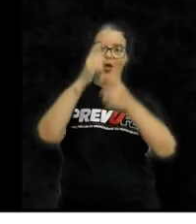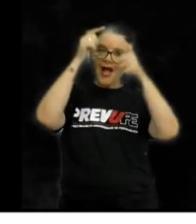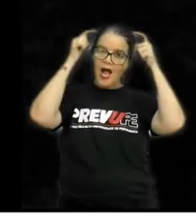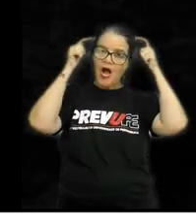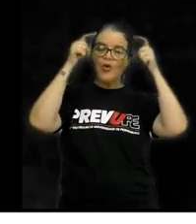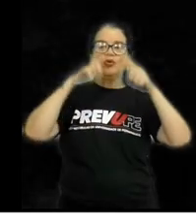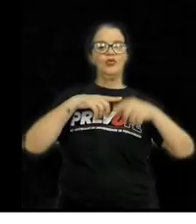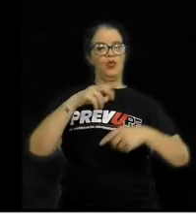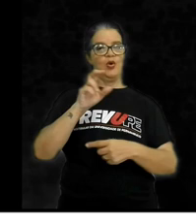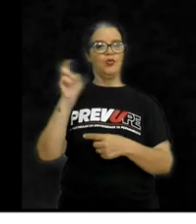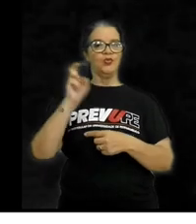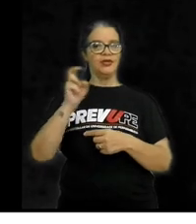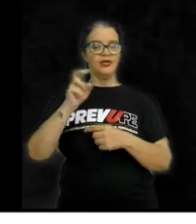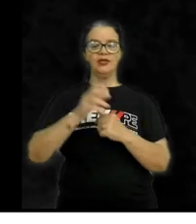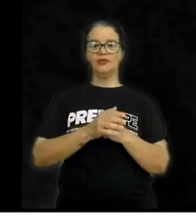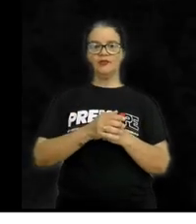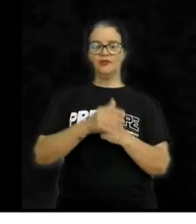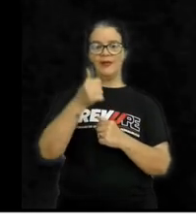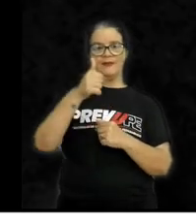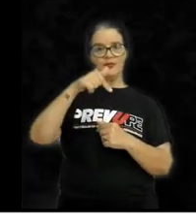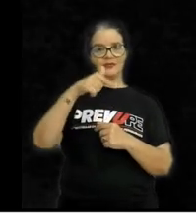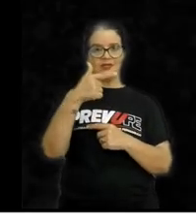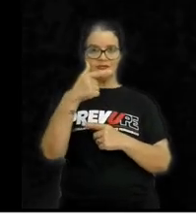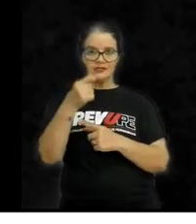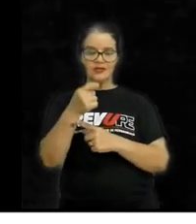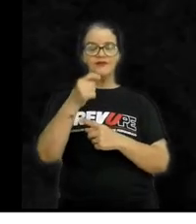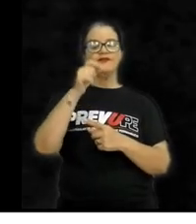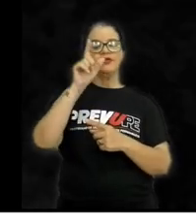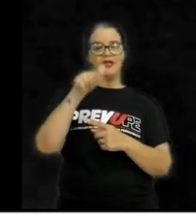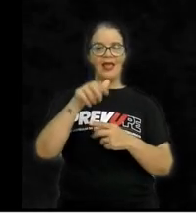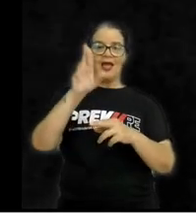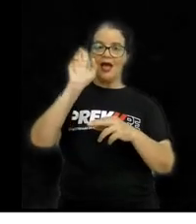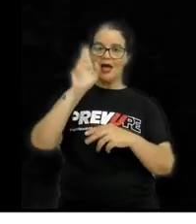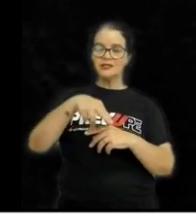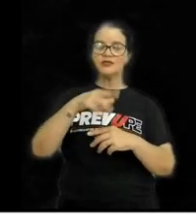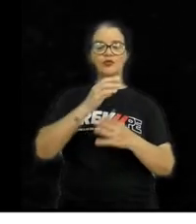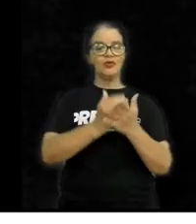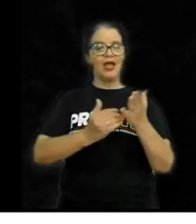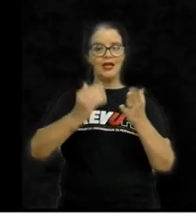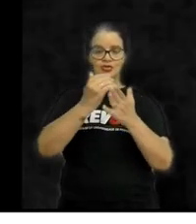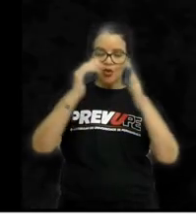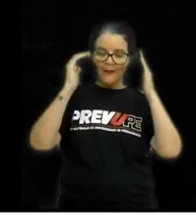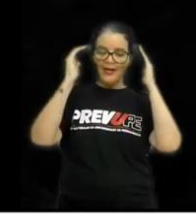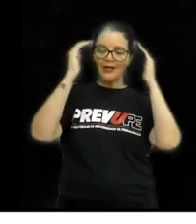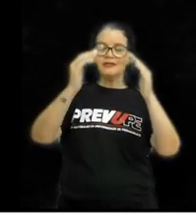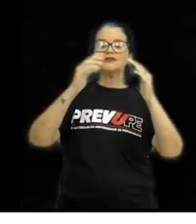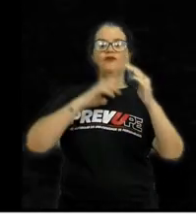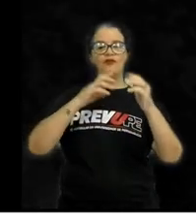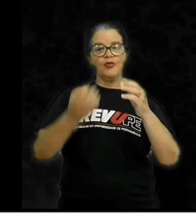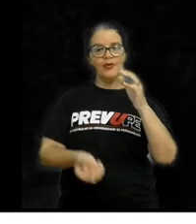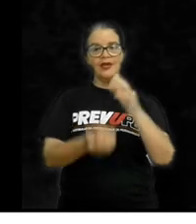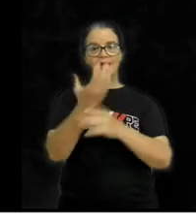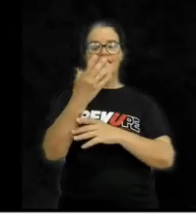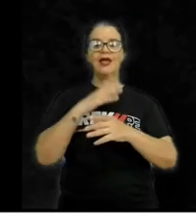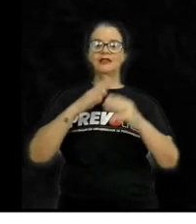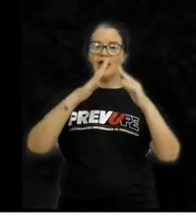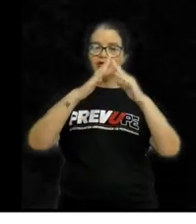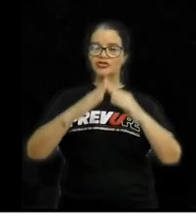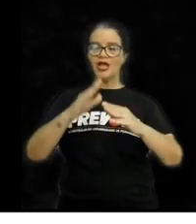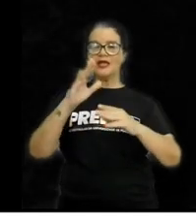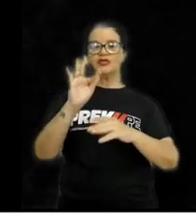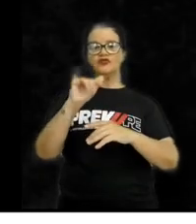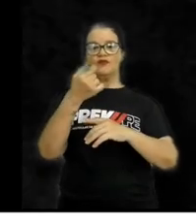o quinto. Em 1720, em razão da sonegação, foram criadas as casas de